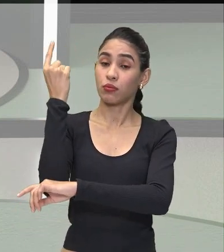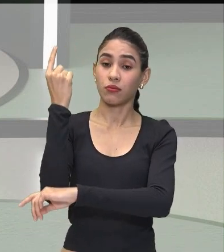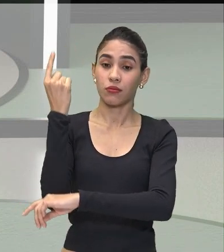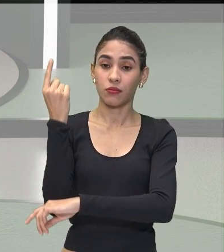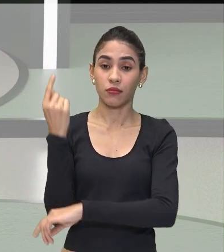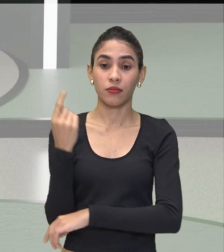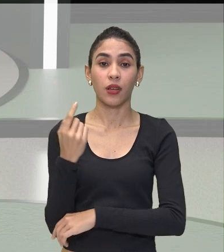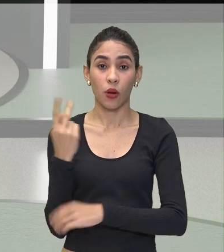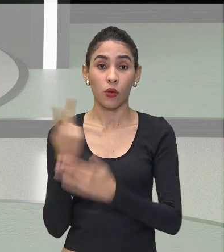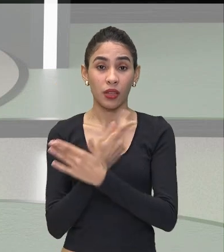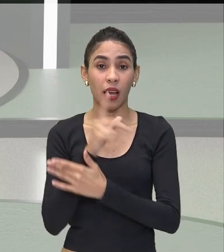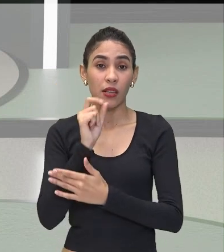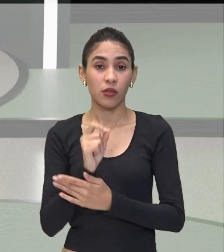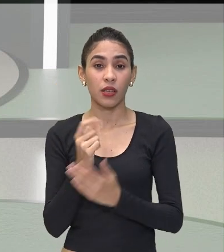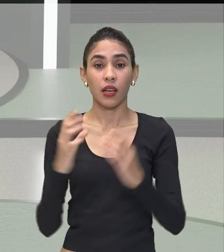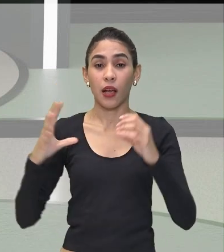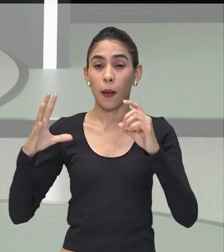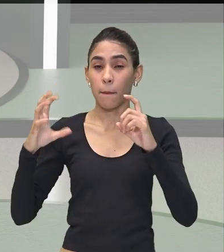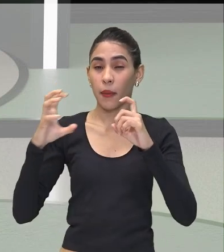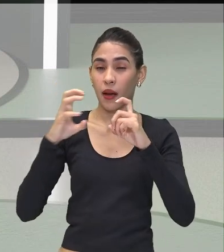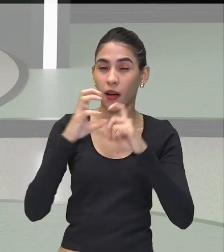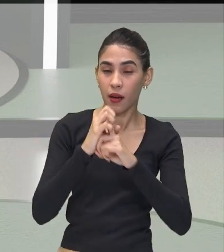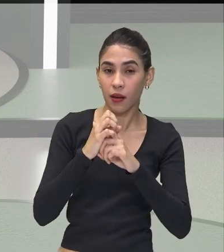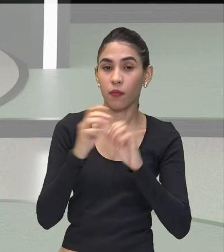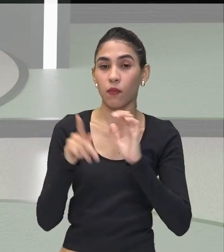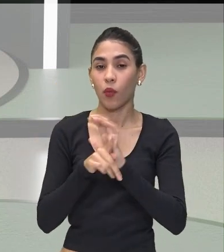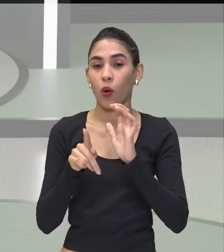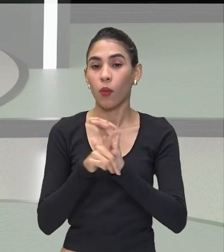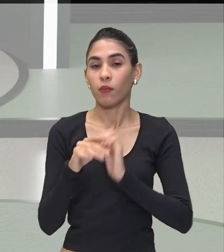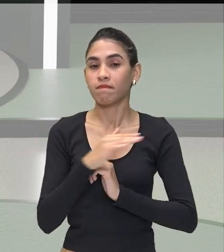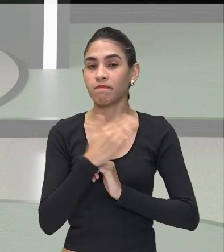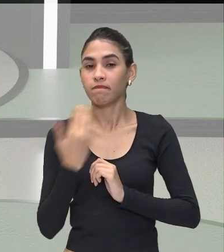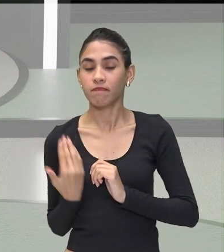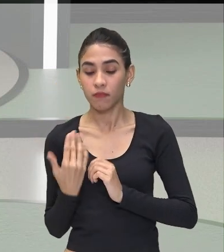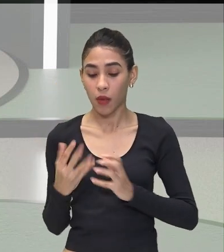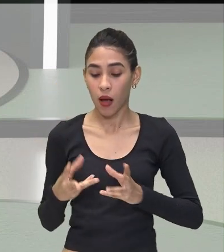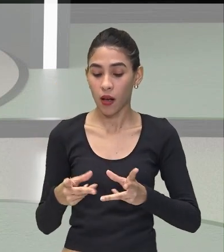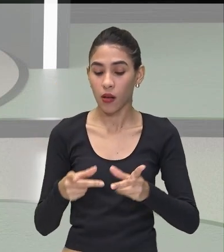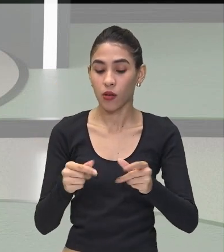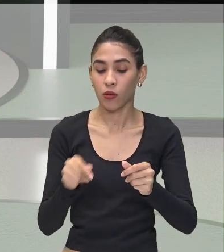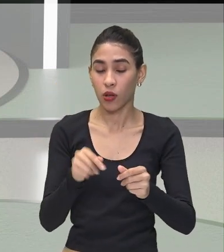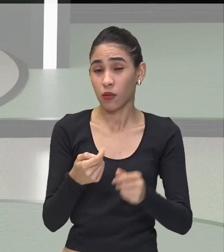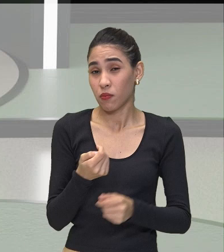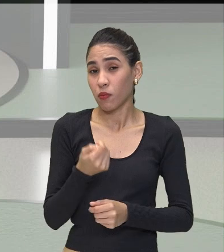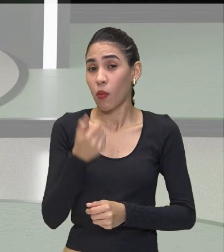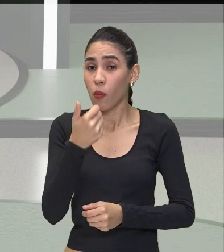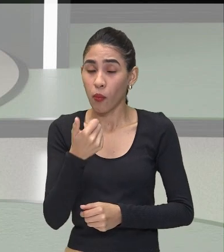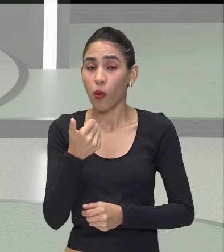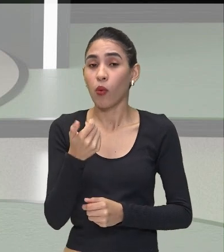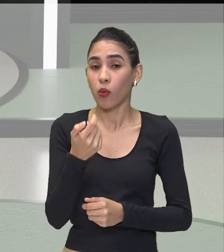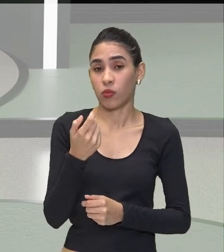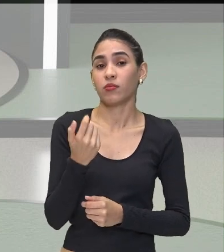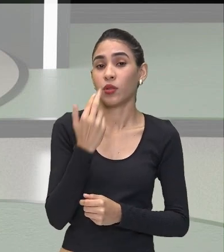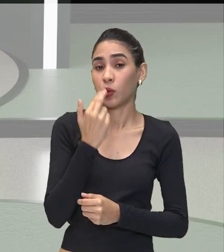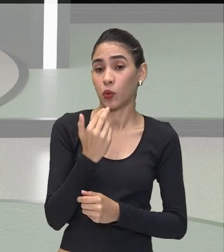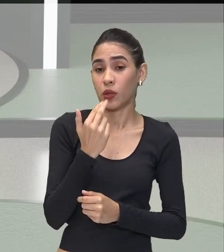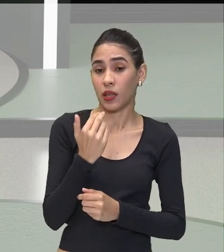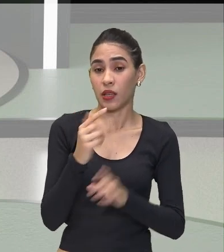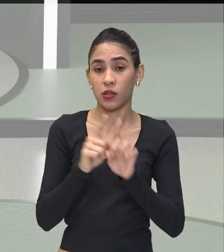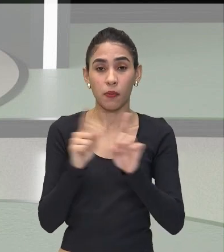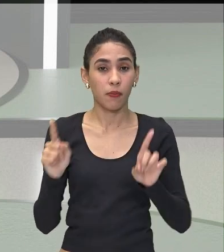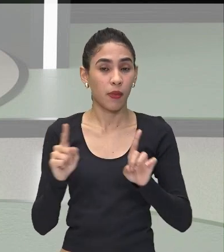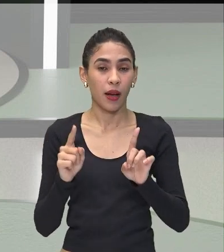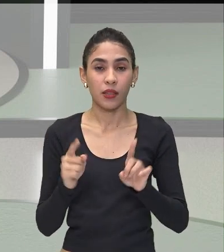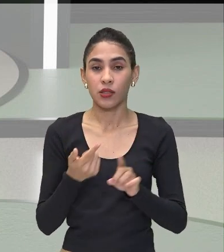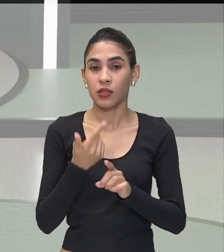Ocorre Muita decomposição De matéria orgânica O que torna Esse solo Com poucos nutrientes Mas não um solo Rico